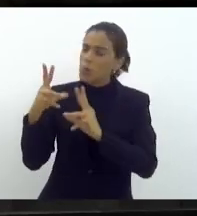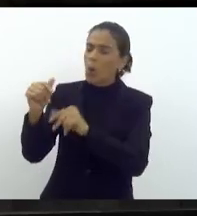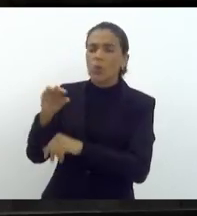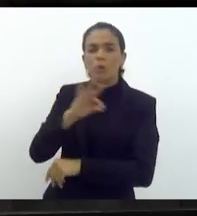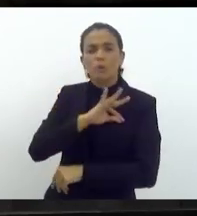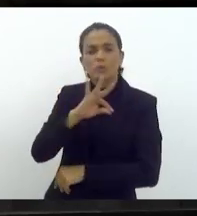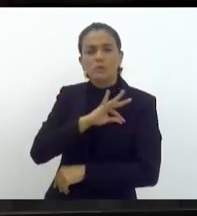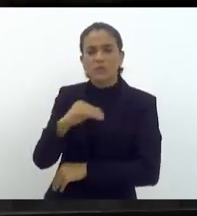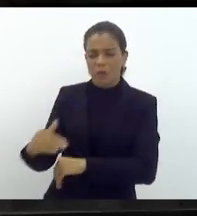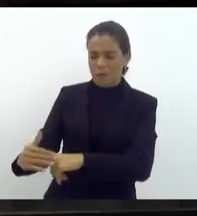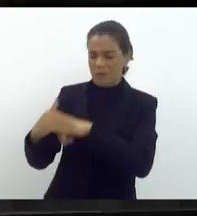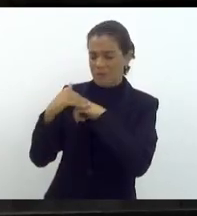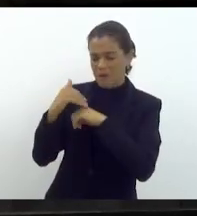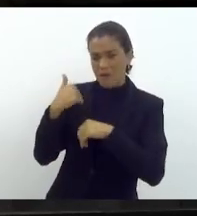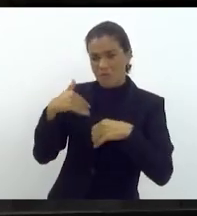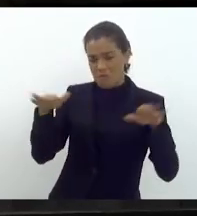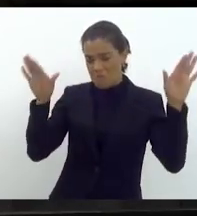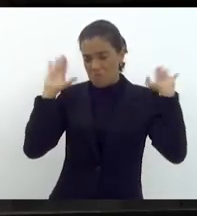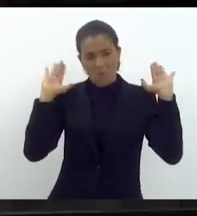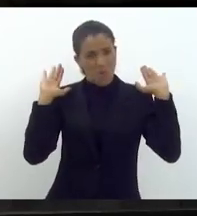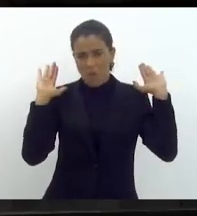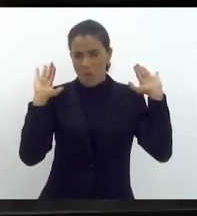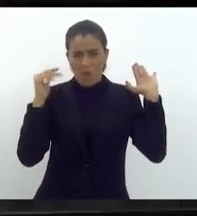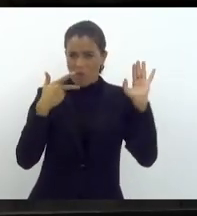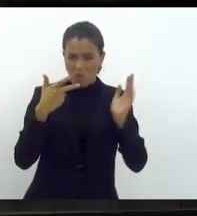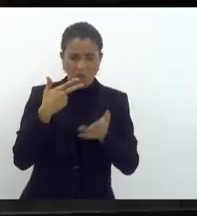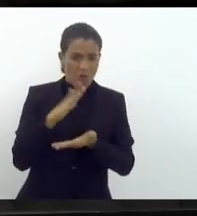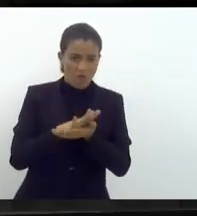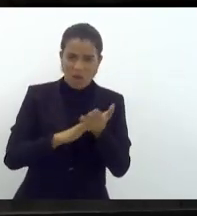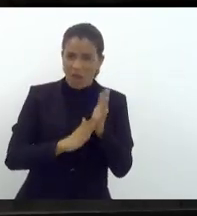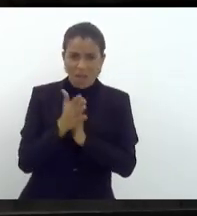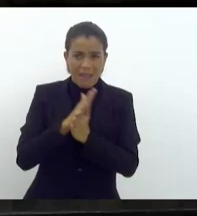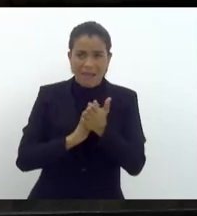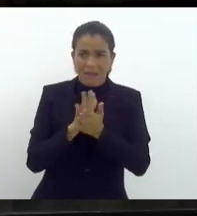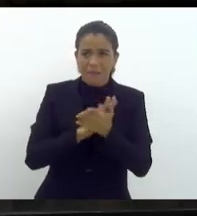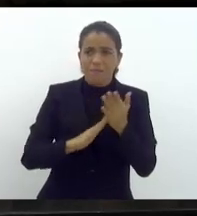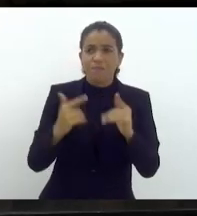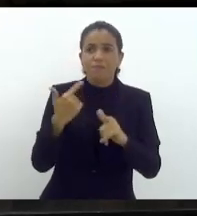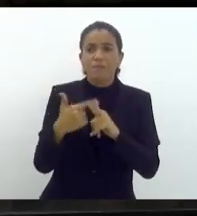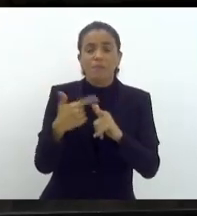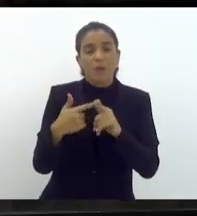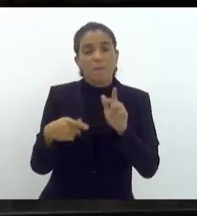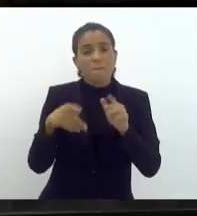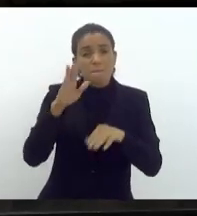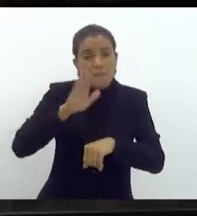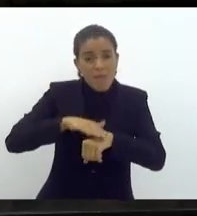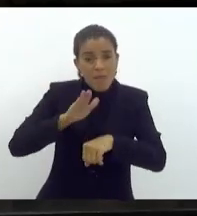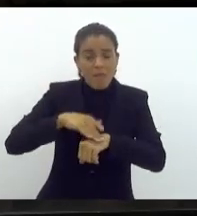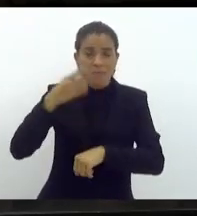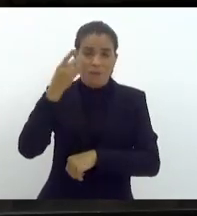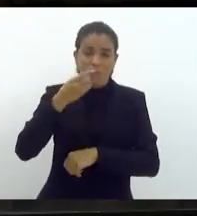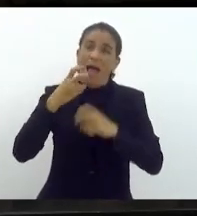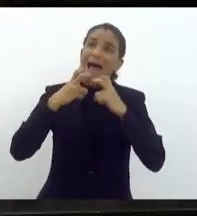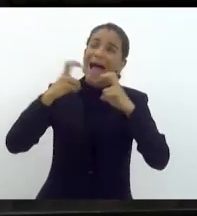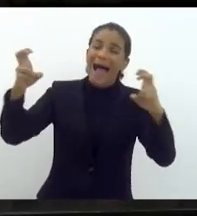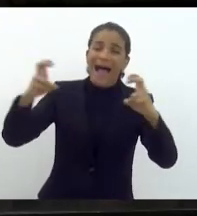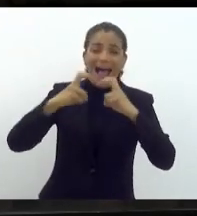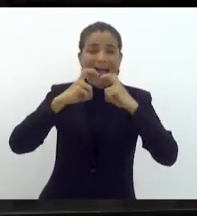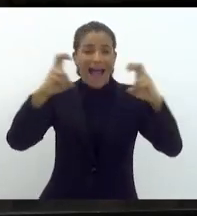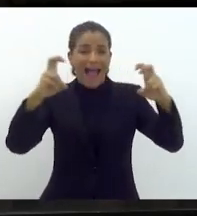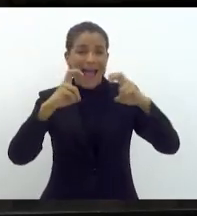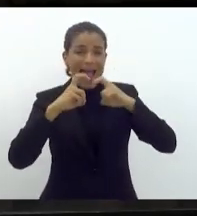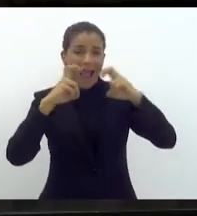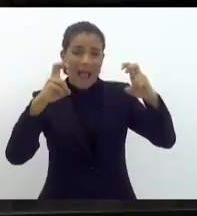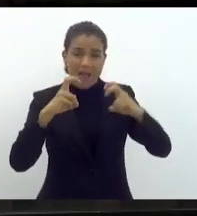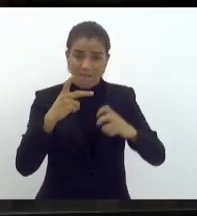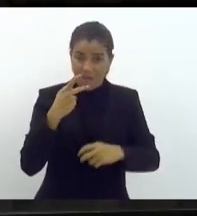perguntar, eu falo que o Carlinho não vai contar história, não vai fazer mímica. Porque aquele mesmo deputado que ficam gritando nessa casa aqui, falando